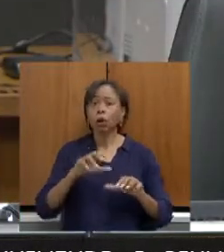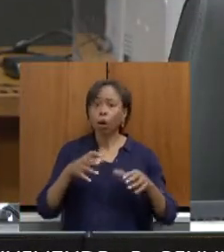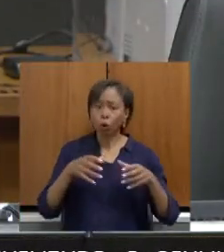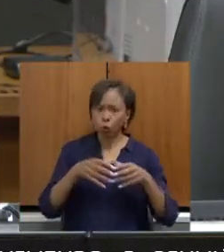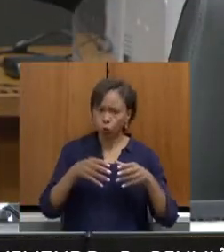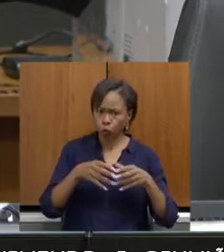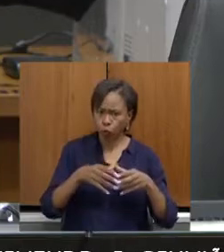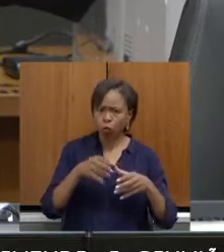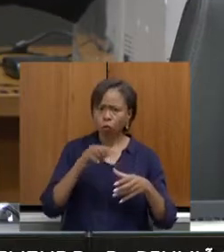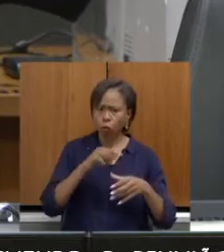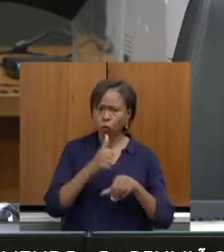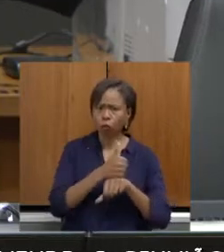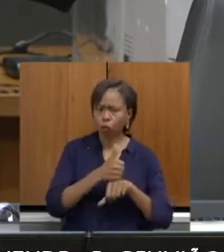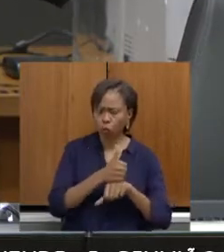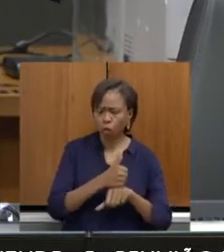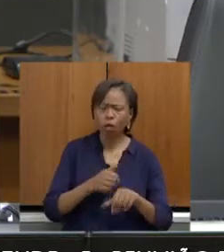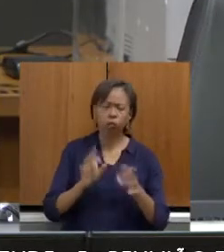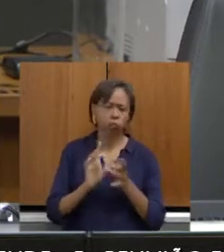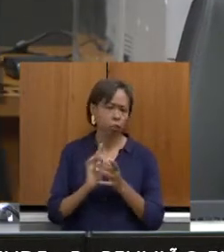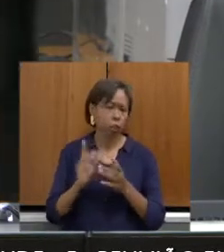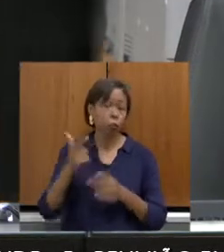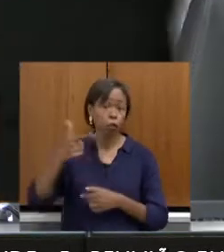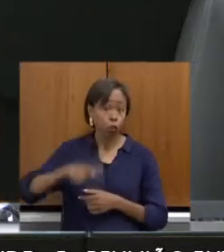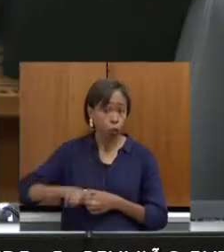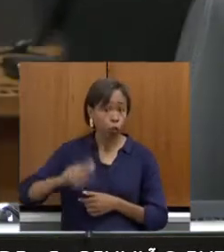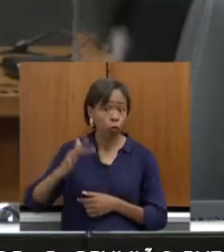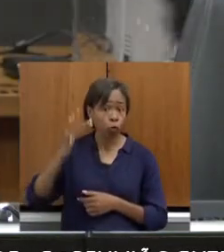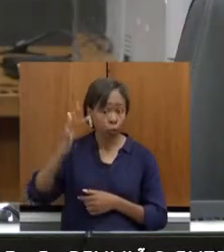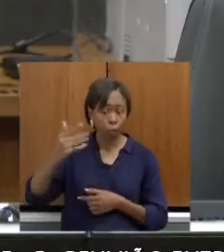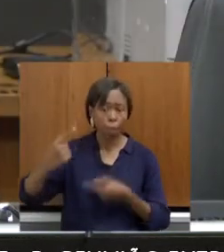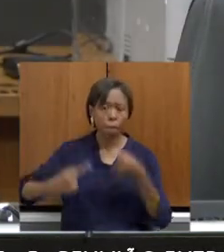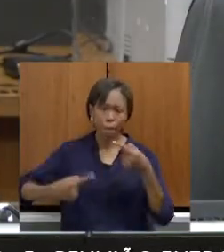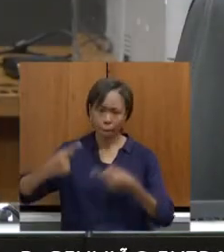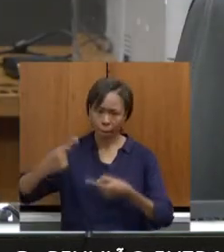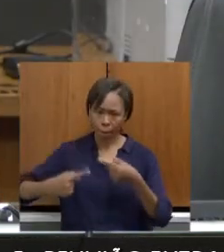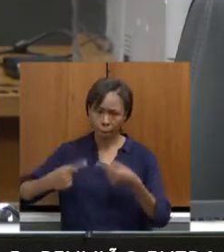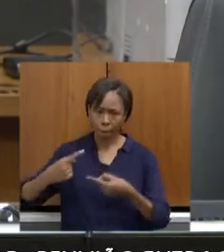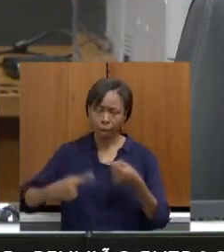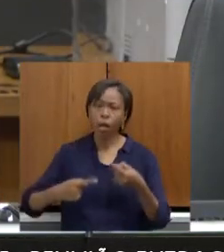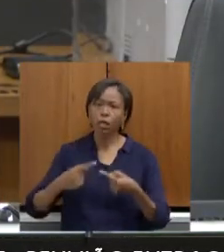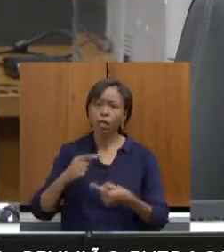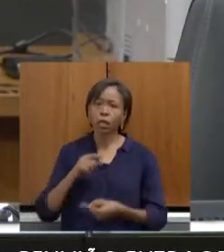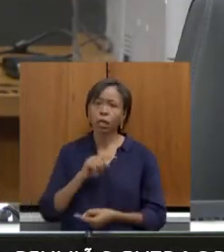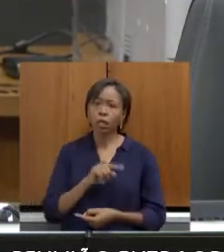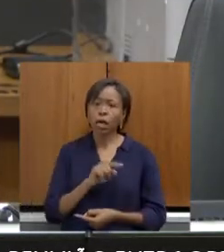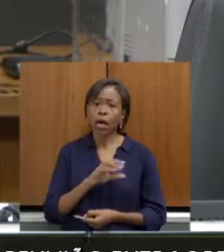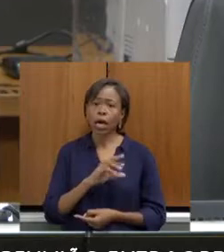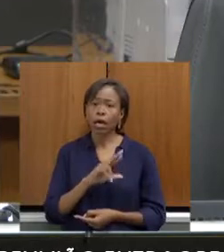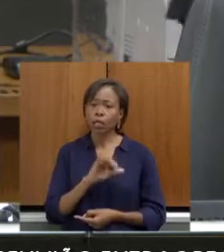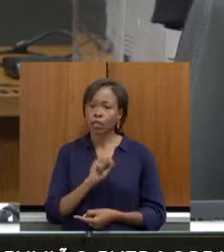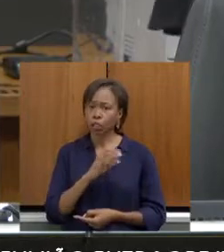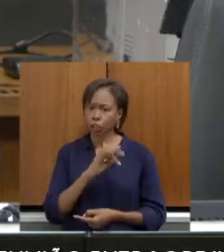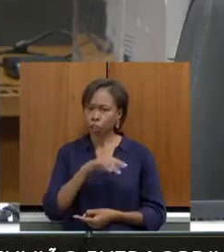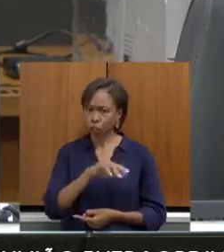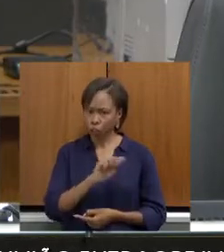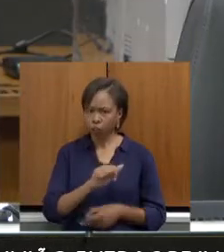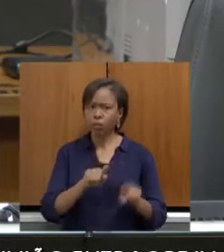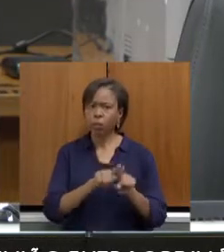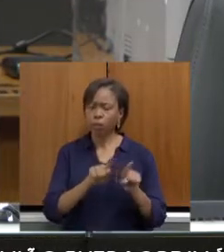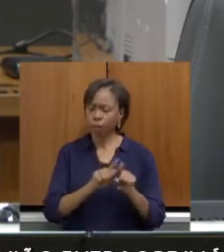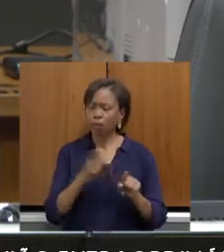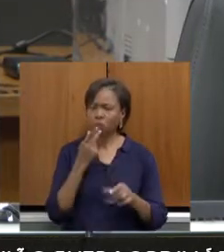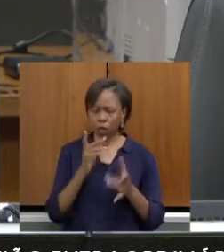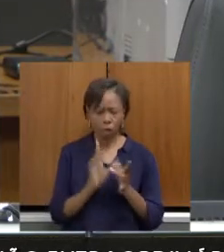Sibespa, disposição para retomar esse diálogo, porque a gente já sabe da parte da Cristina também, ela se colocou à disposição, quanto antes a gente poder iniciar